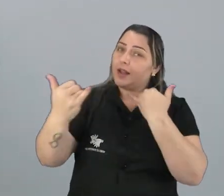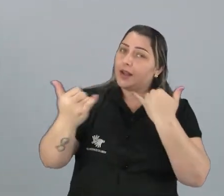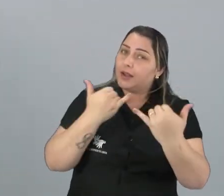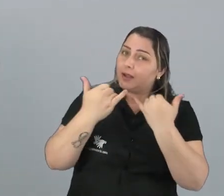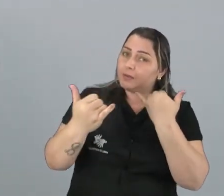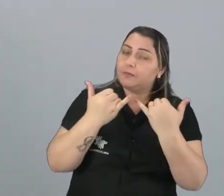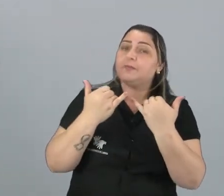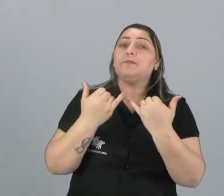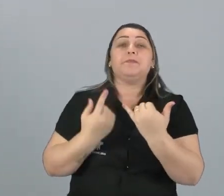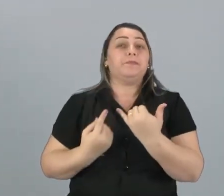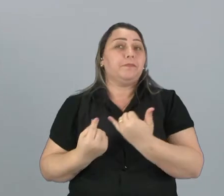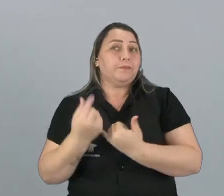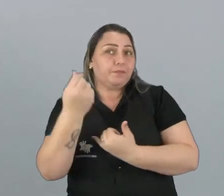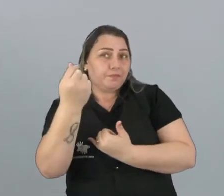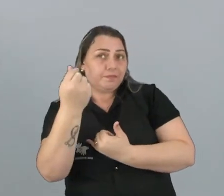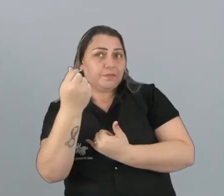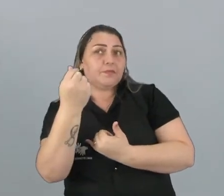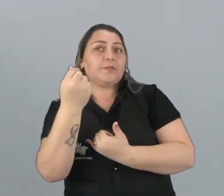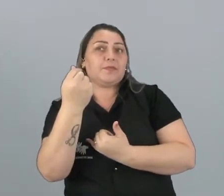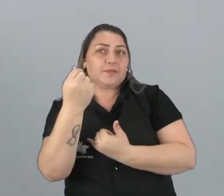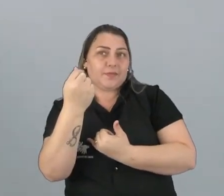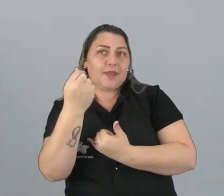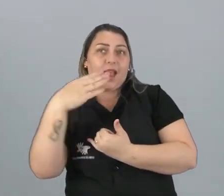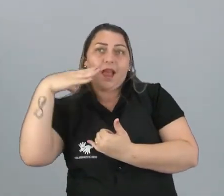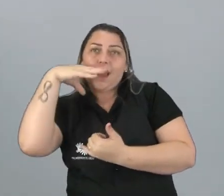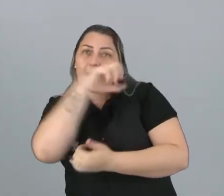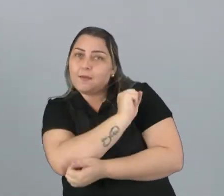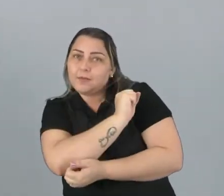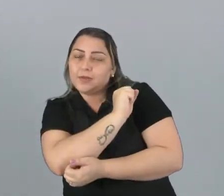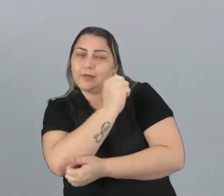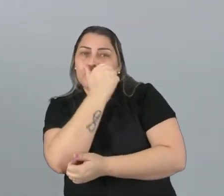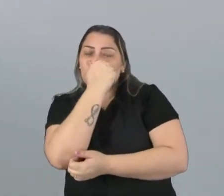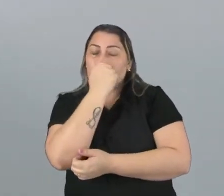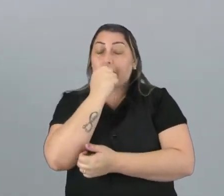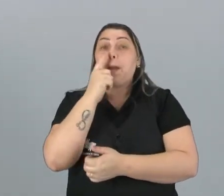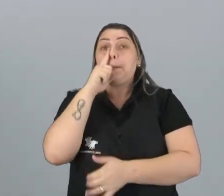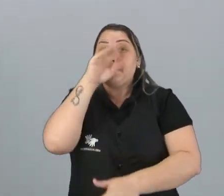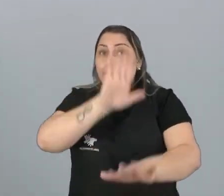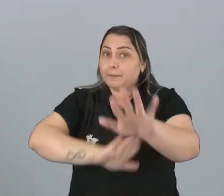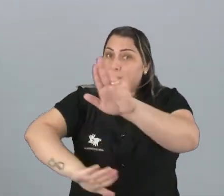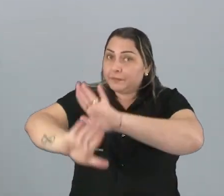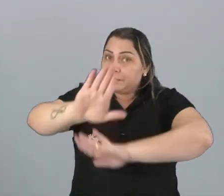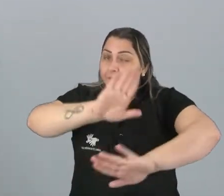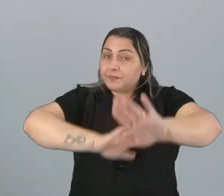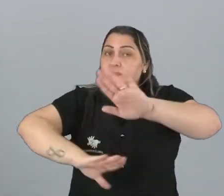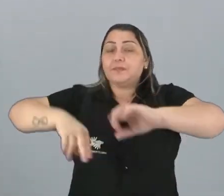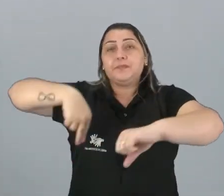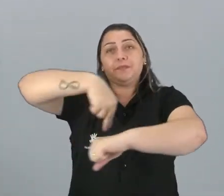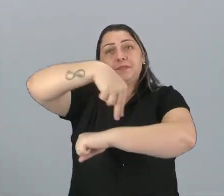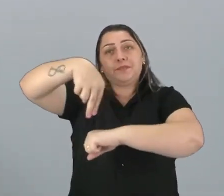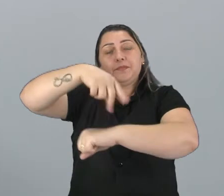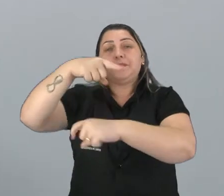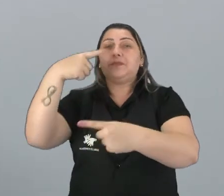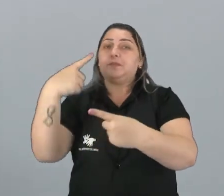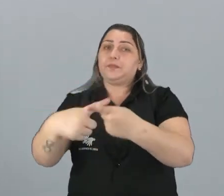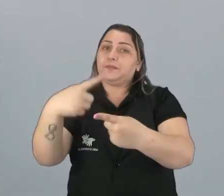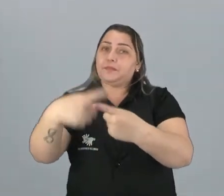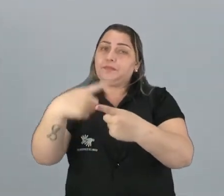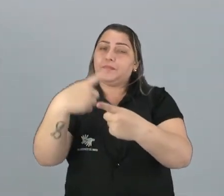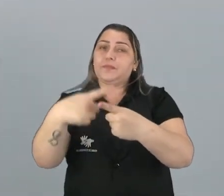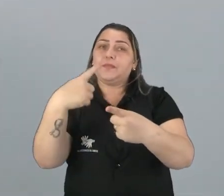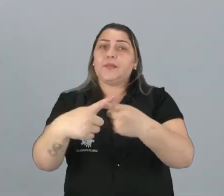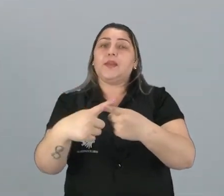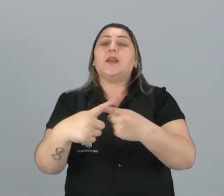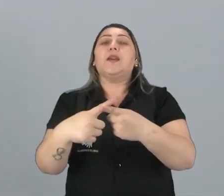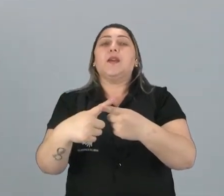financeiras, são altamente velozes e perigosas para as nações, porque às vezes até o